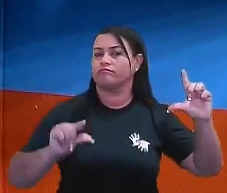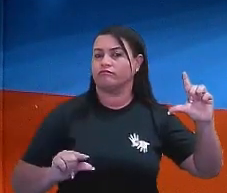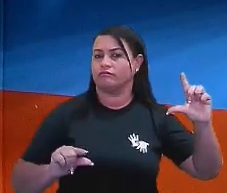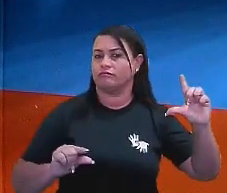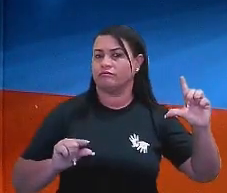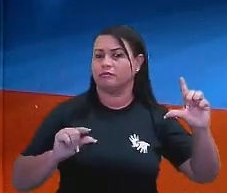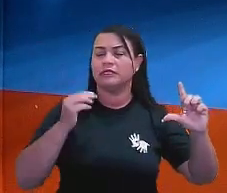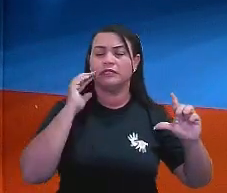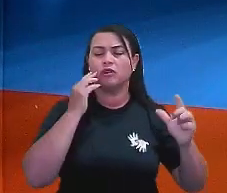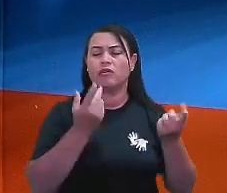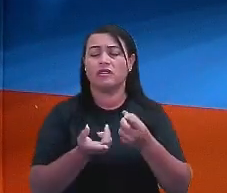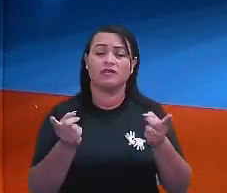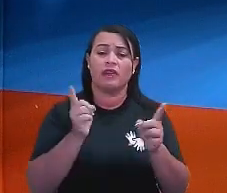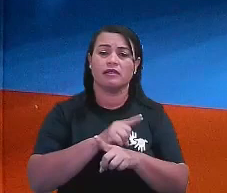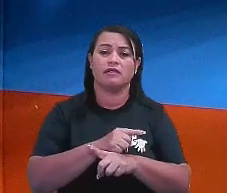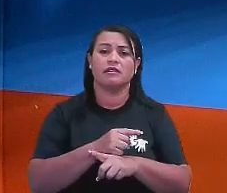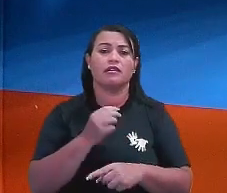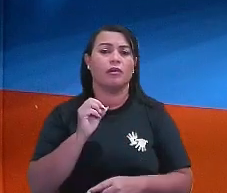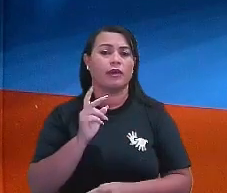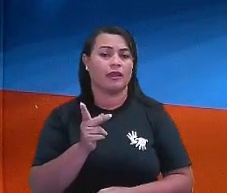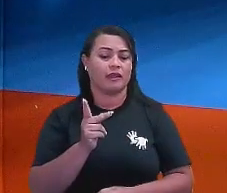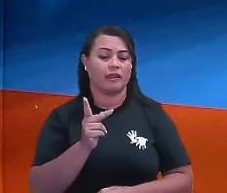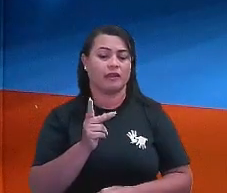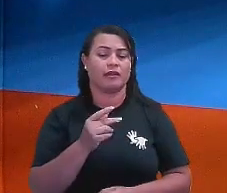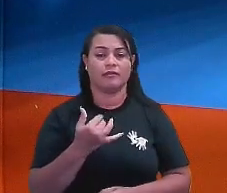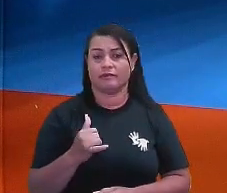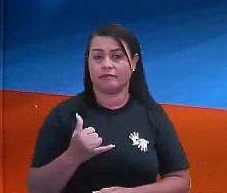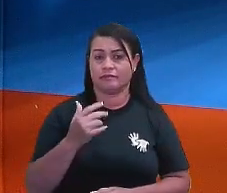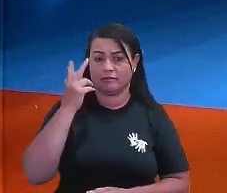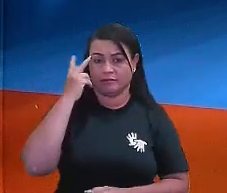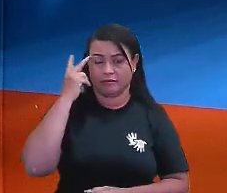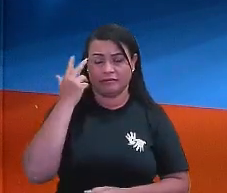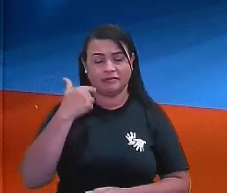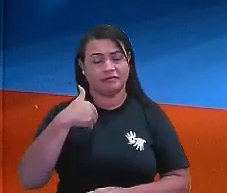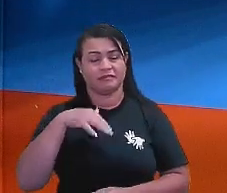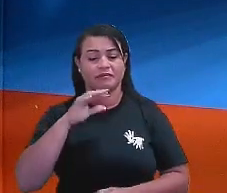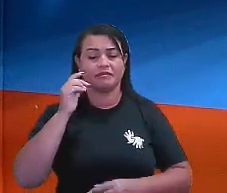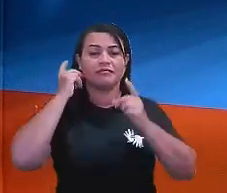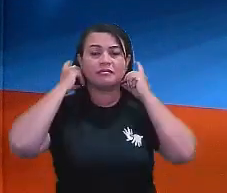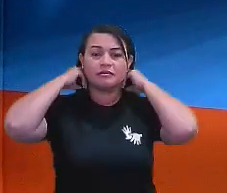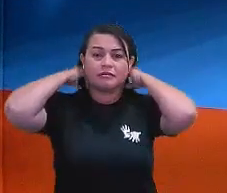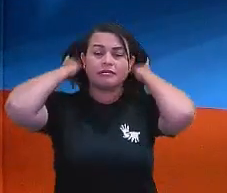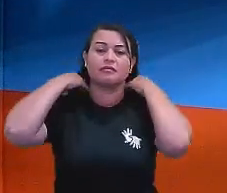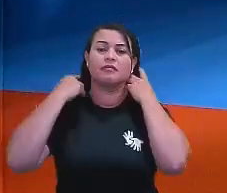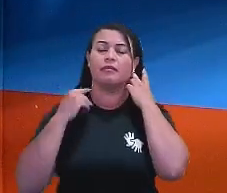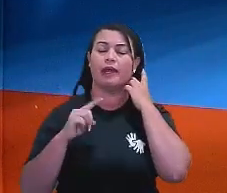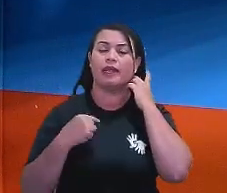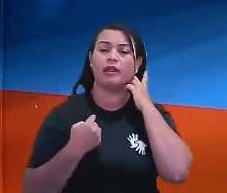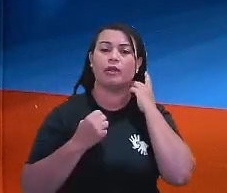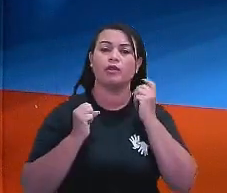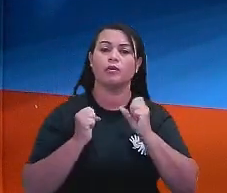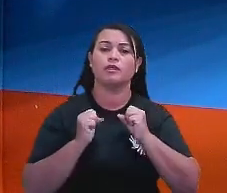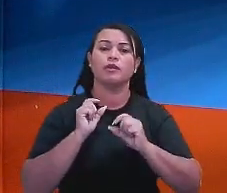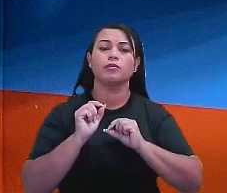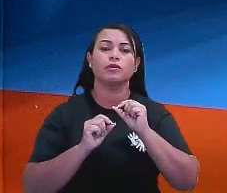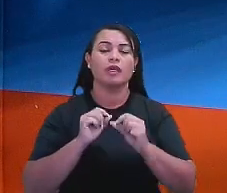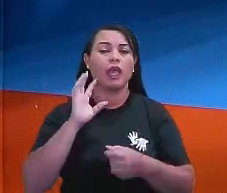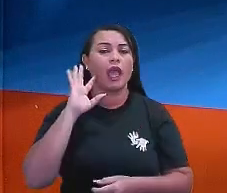diminui. E vice-versa. Ok? Tranquilo? Então, vamos seguir para que a gente possa